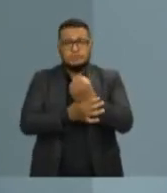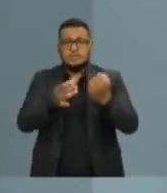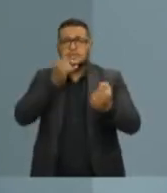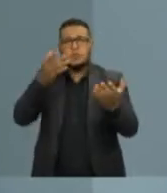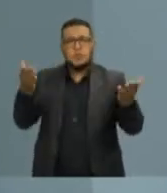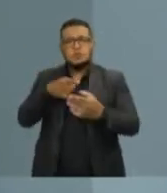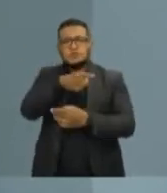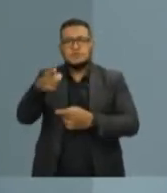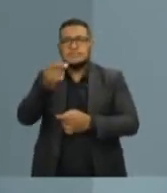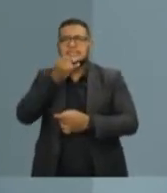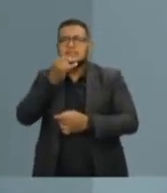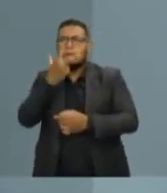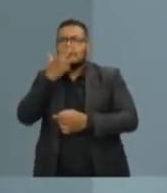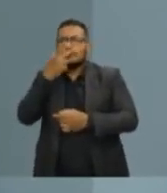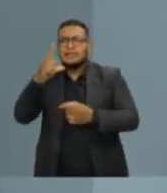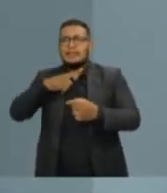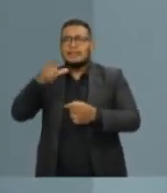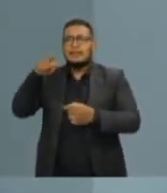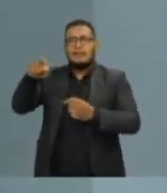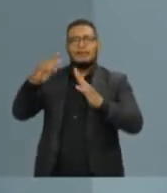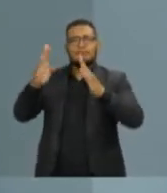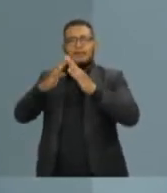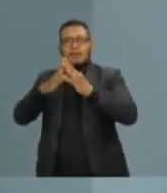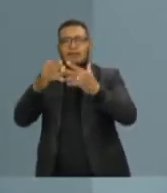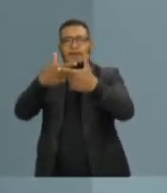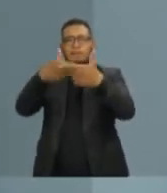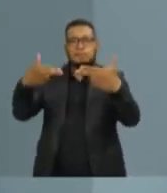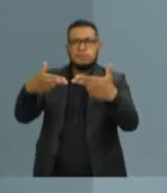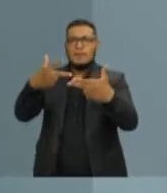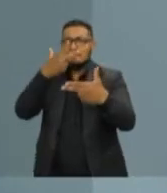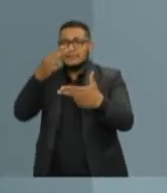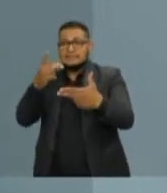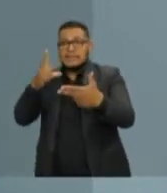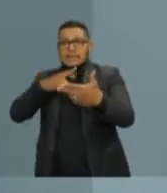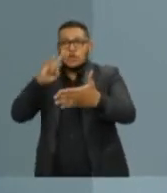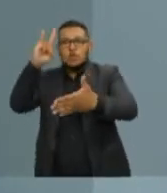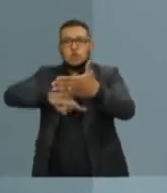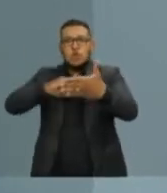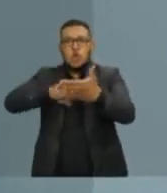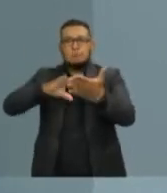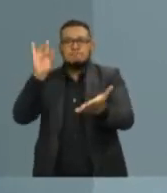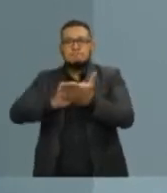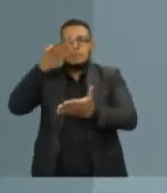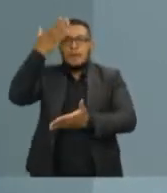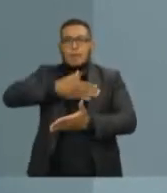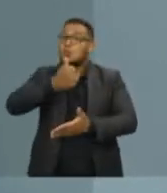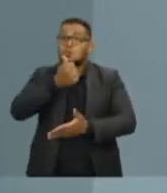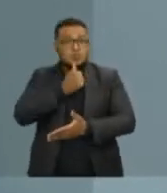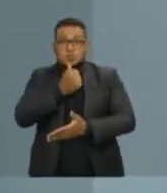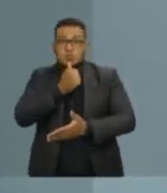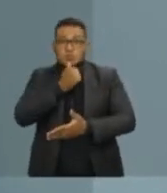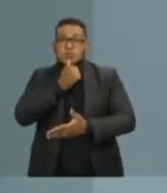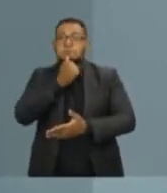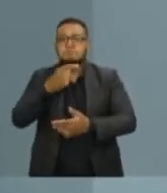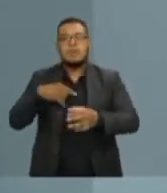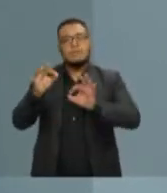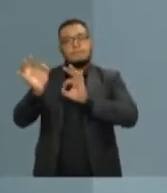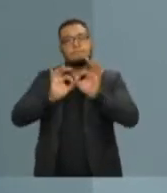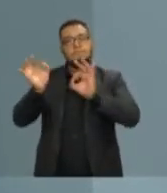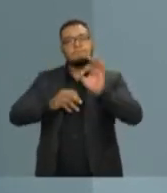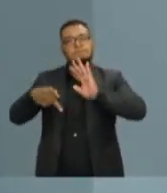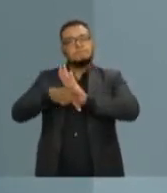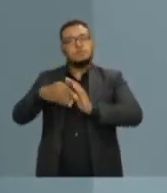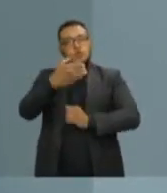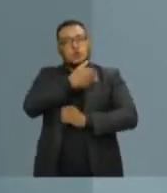escritura pública, cujo imóvel, você não tem a documentação, você só tem a posse, não é proprietário desse imóvel, no nosso plano de governo. Nós